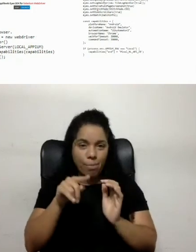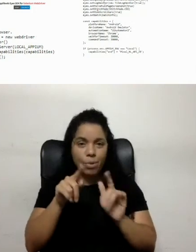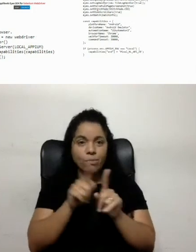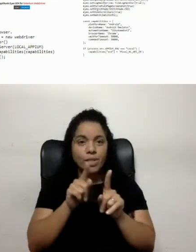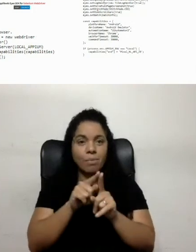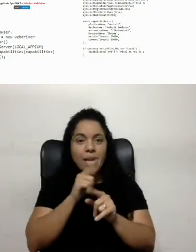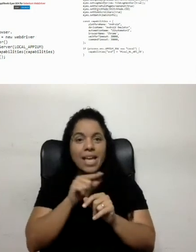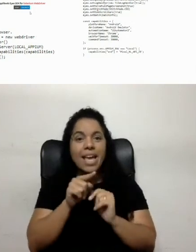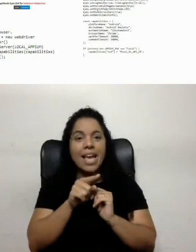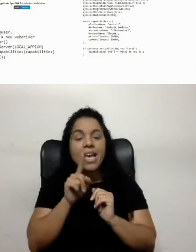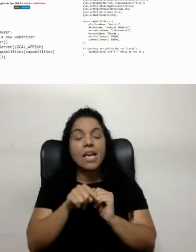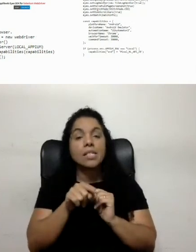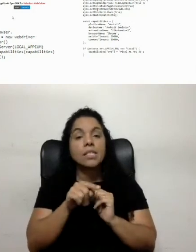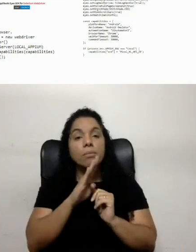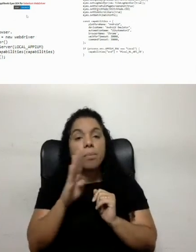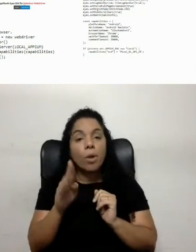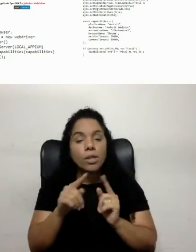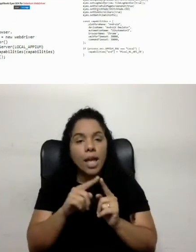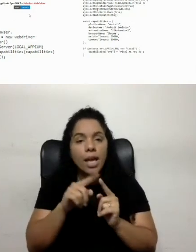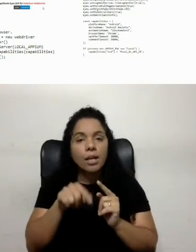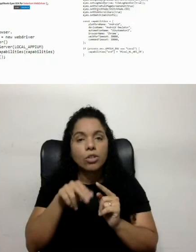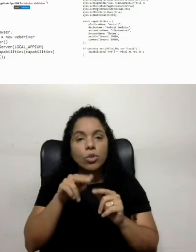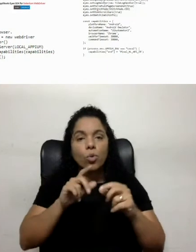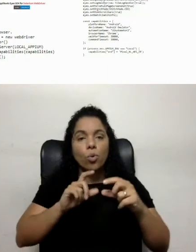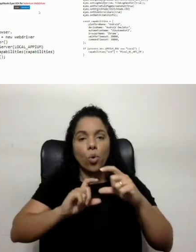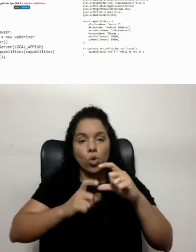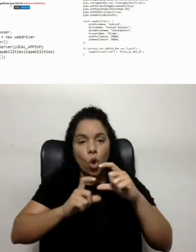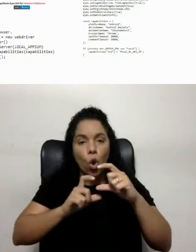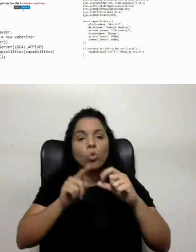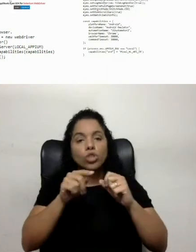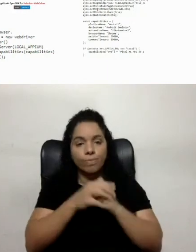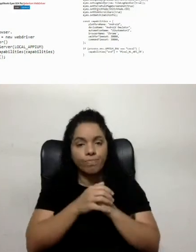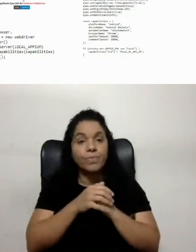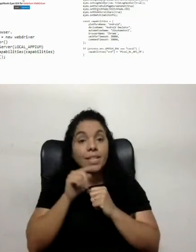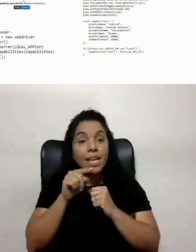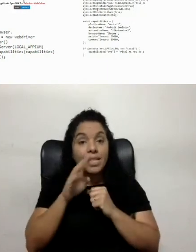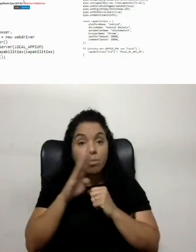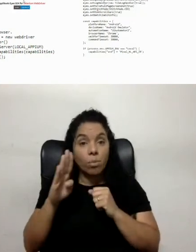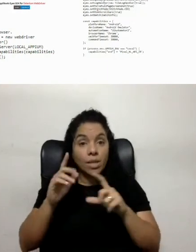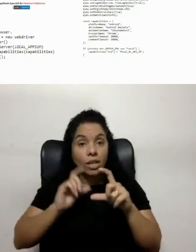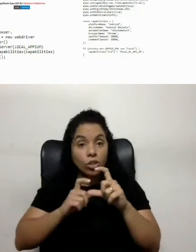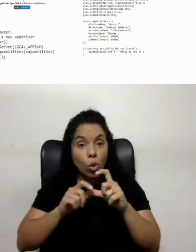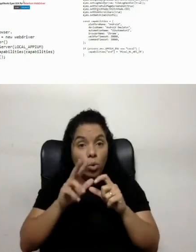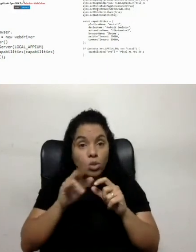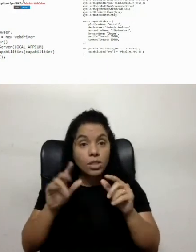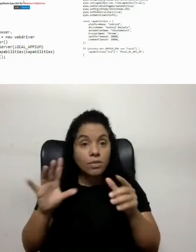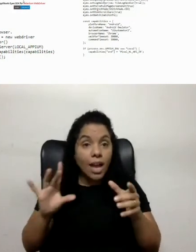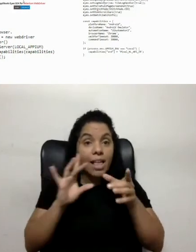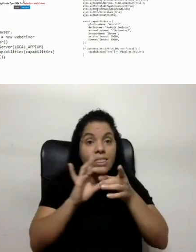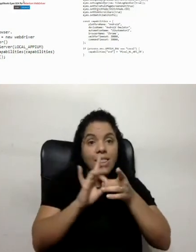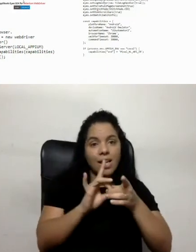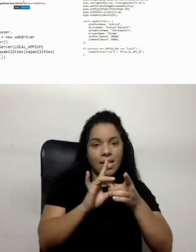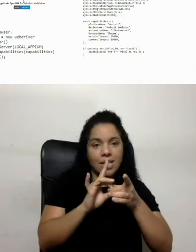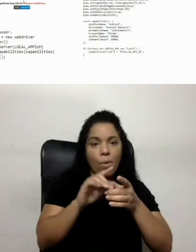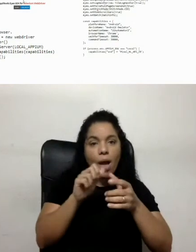biblioteca aqui do Node, né? E essa biblioteca do Node aqui, ela vai fazer a integração entre